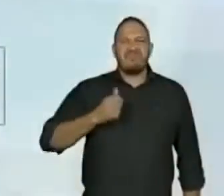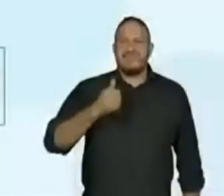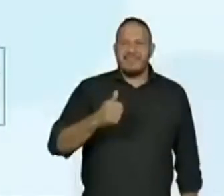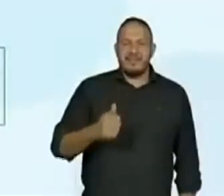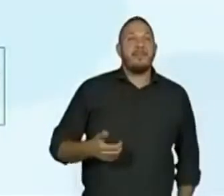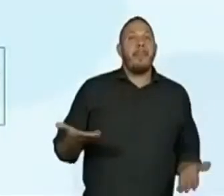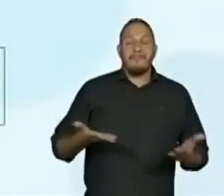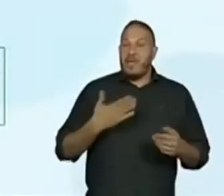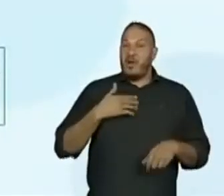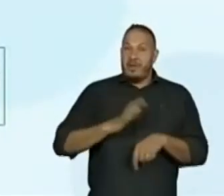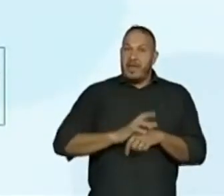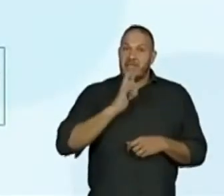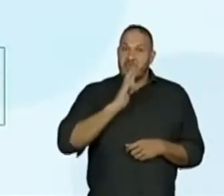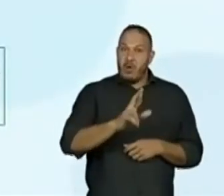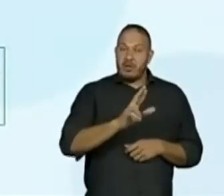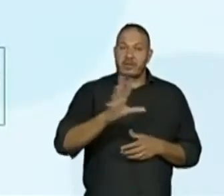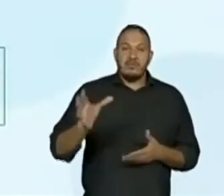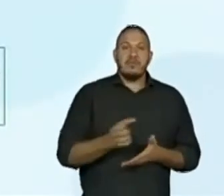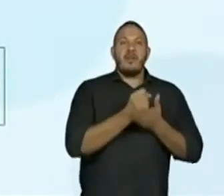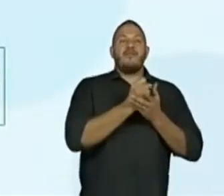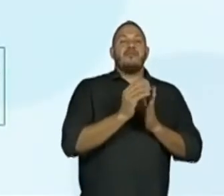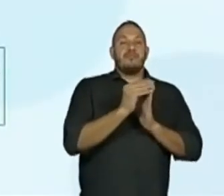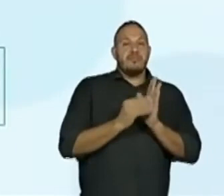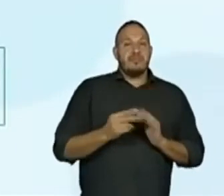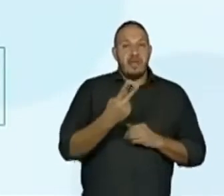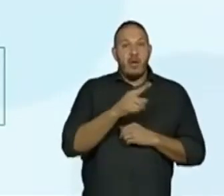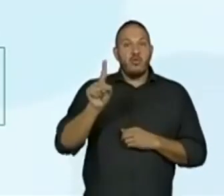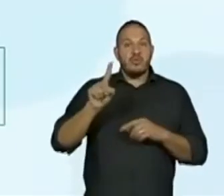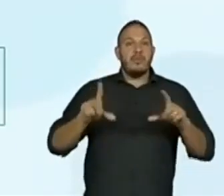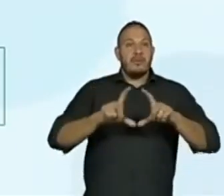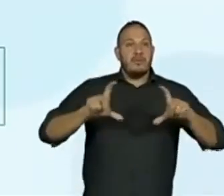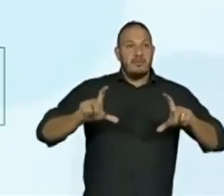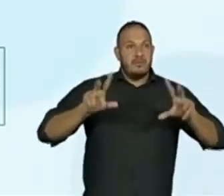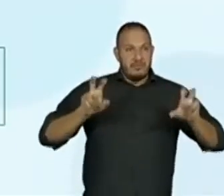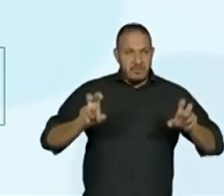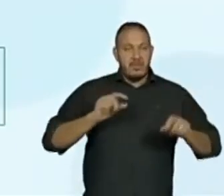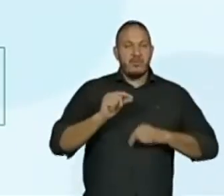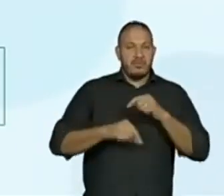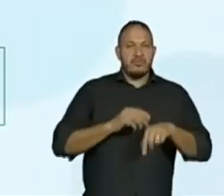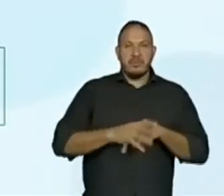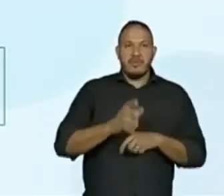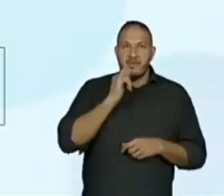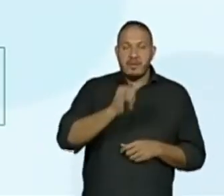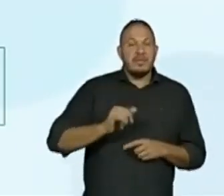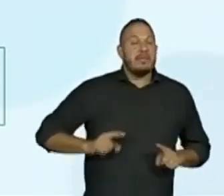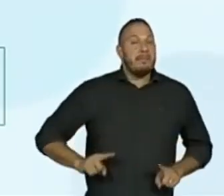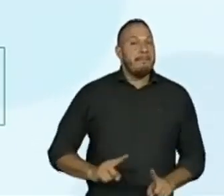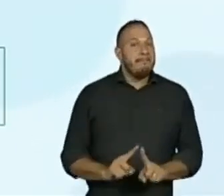Resposta registrada. Na última estrofe, introduzida pela conjunção mas.